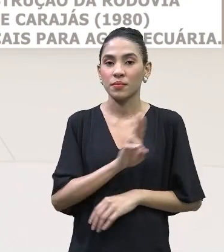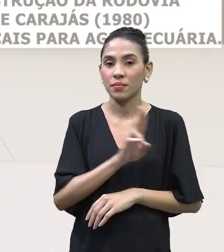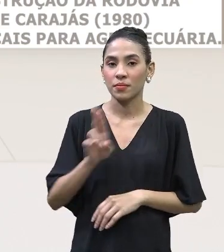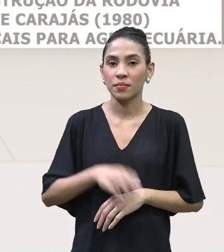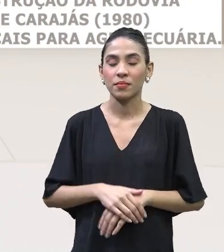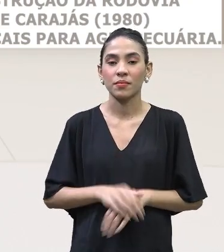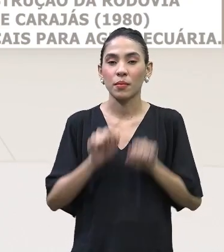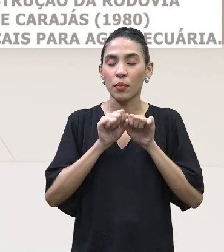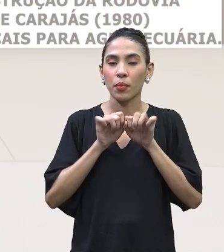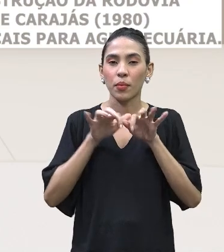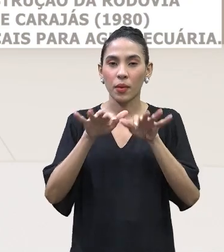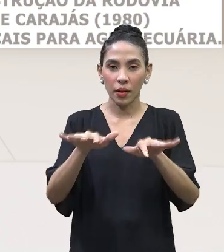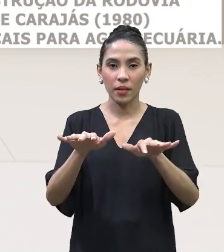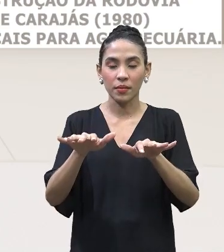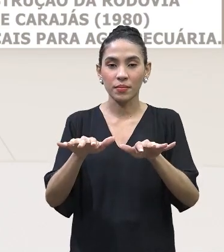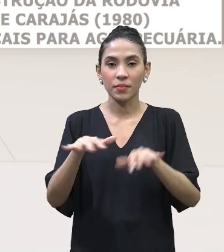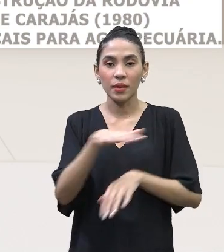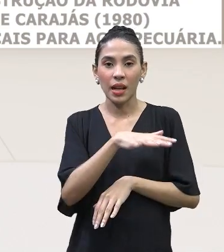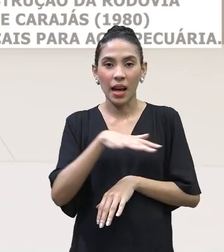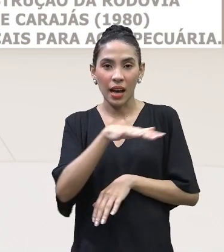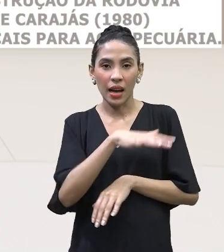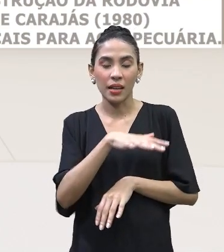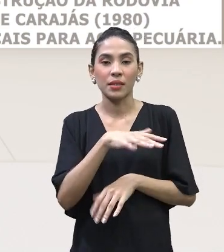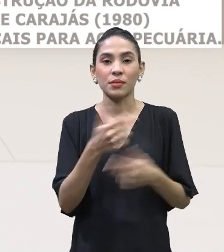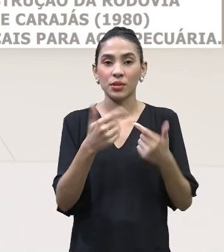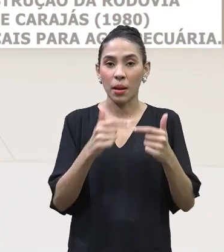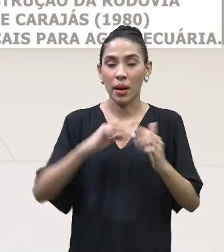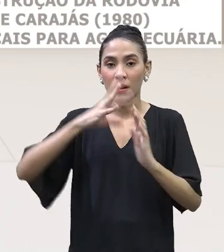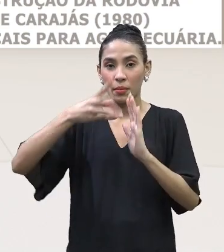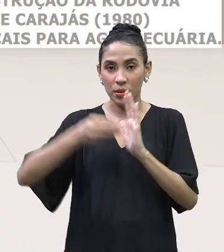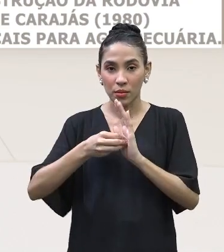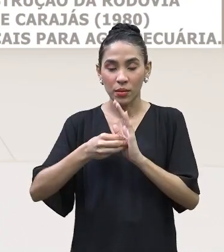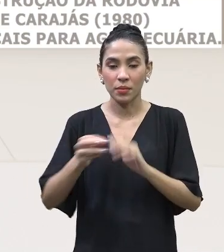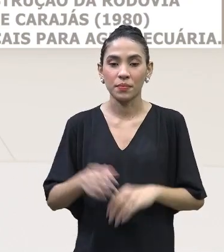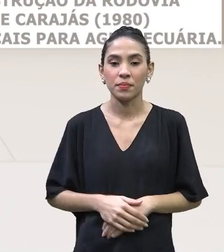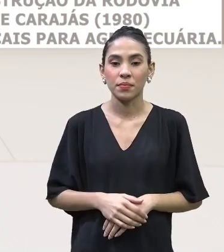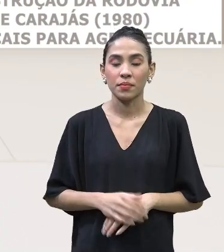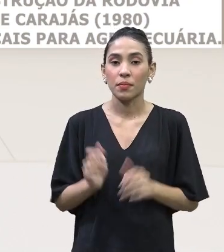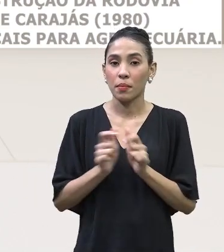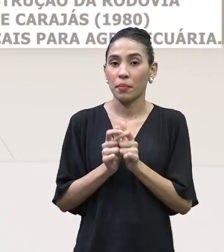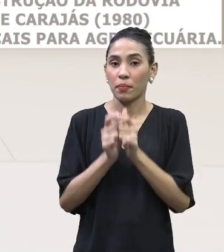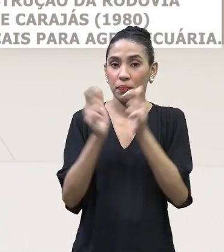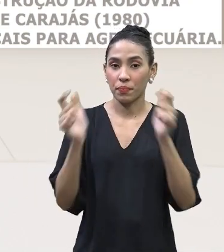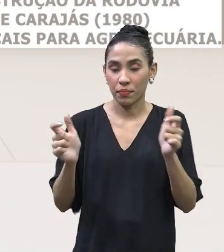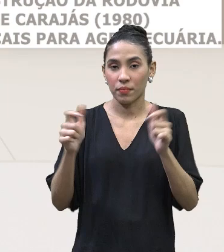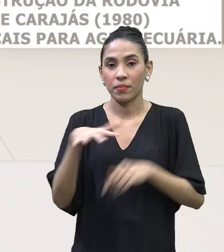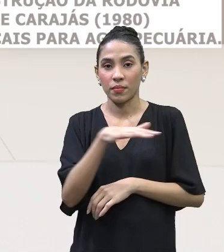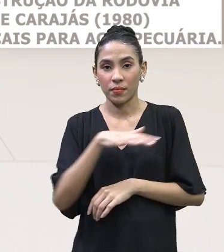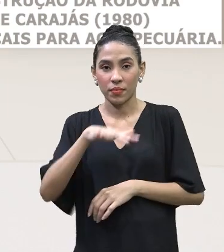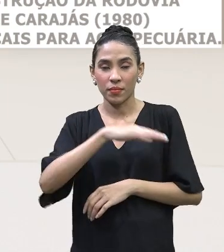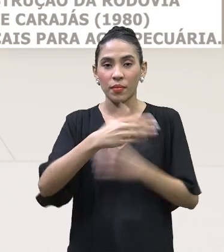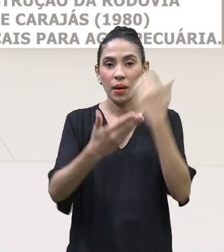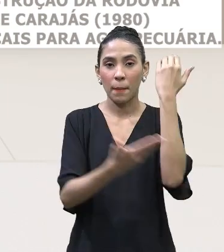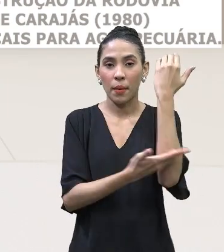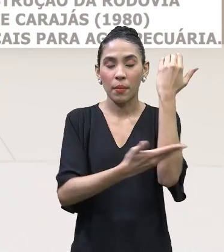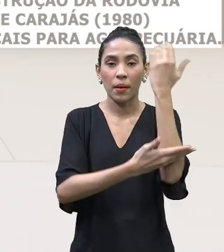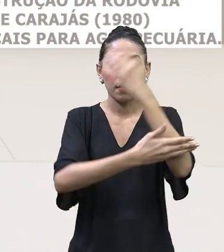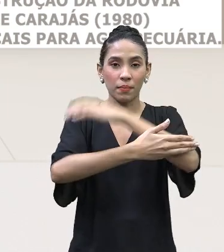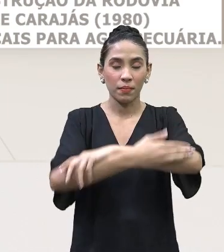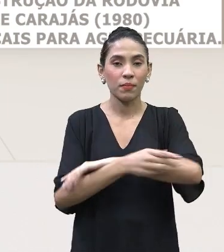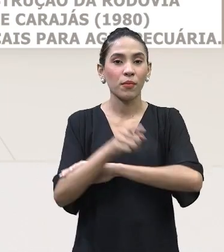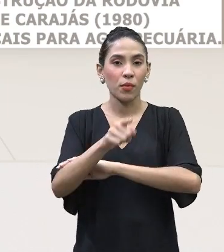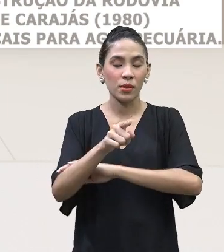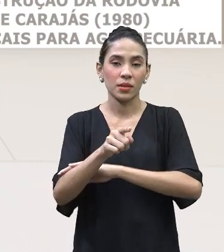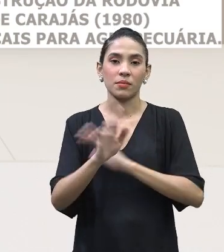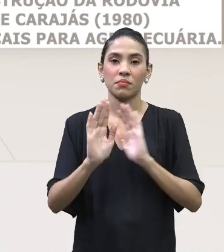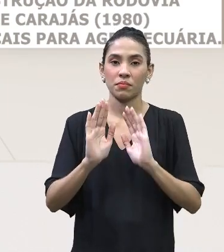expansão do agronegócio para a região amazônica. Grande parte do território desmatado, como a gente já